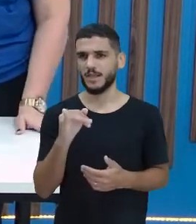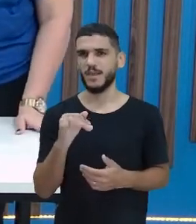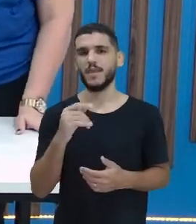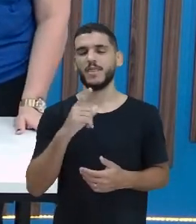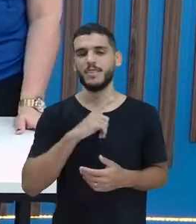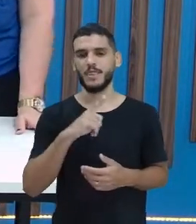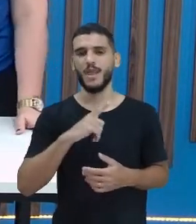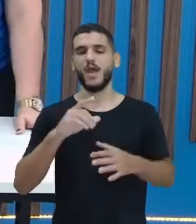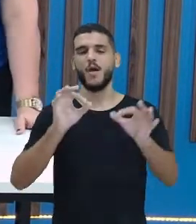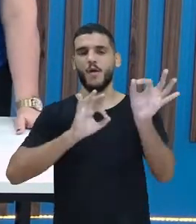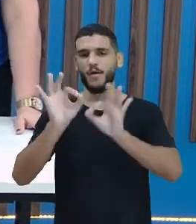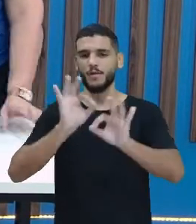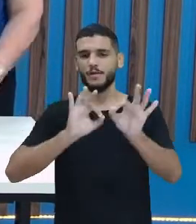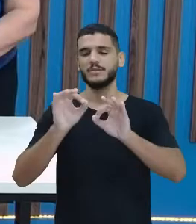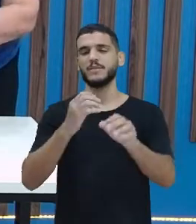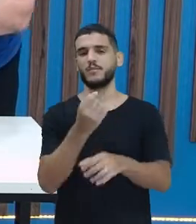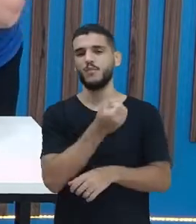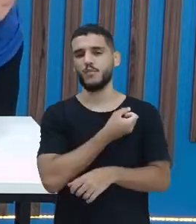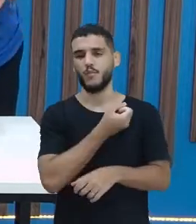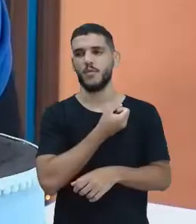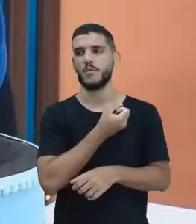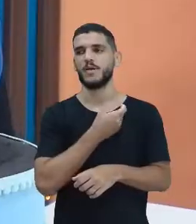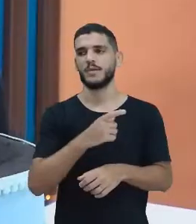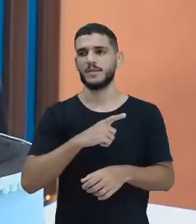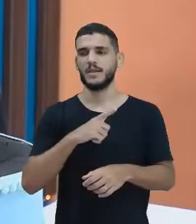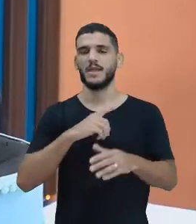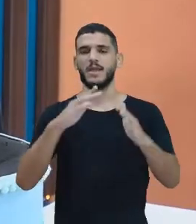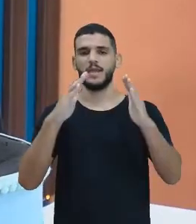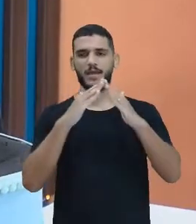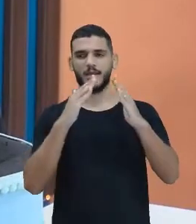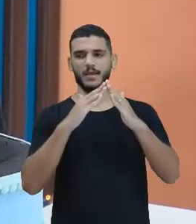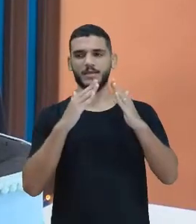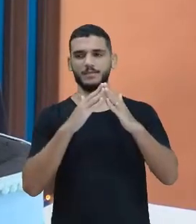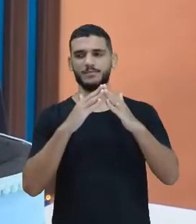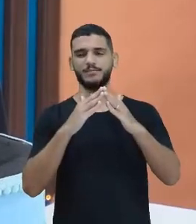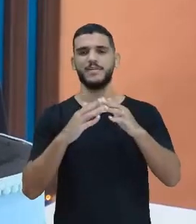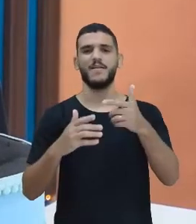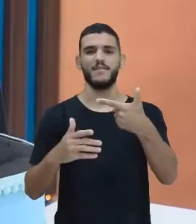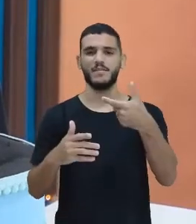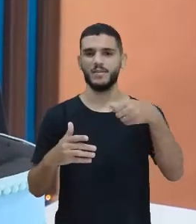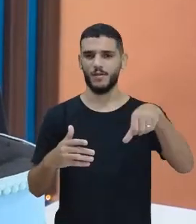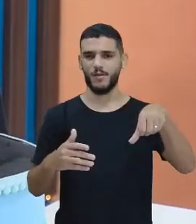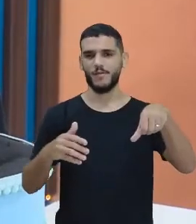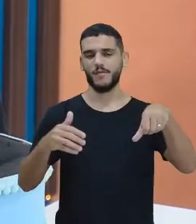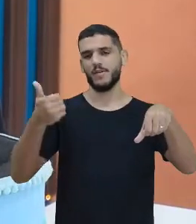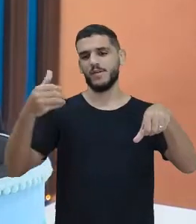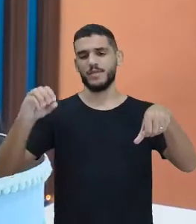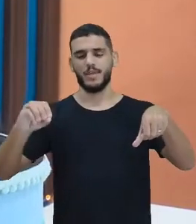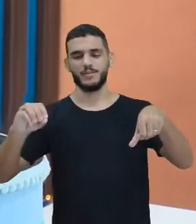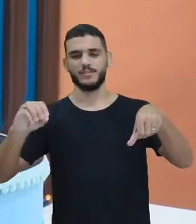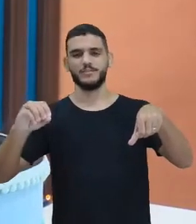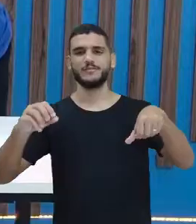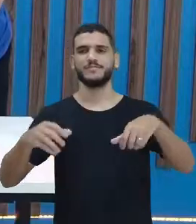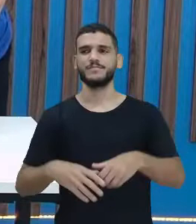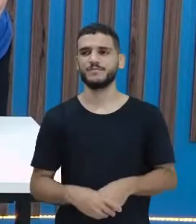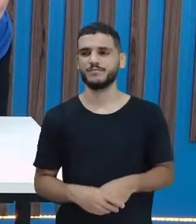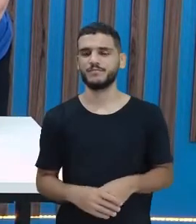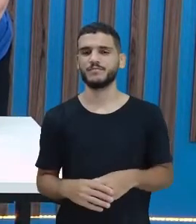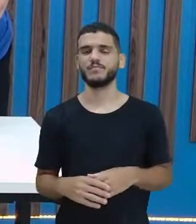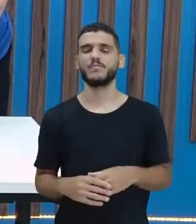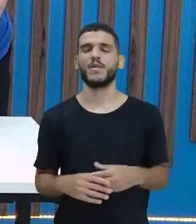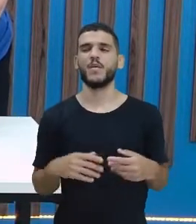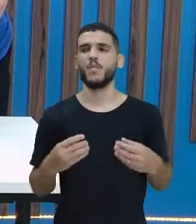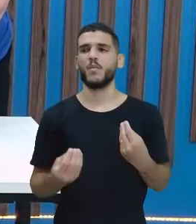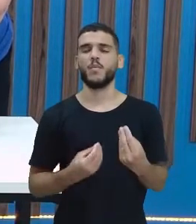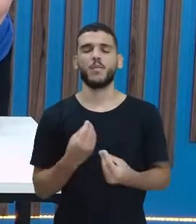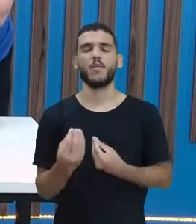numérico que talvez tenha na sua casa, mostrar aqui pra câmera. O meu foi 29 e o da professora Iris foi 10. Qual a maneira que